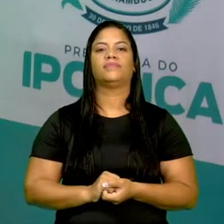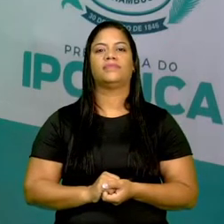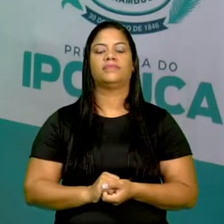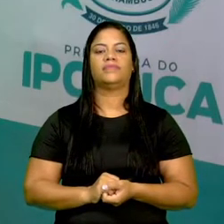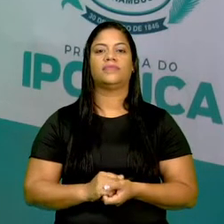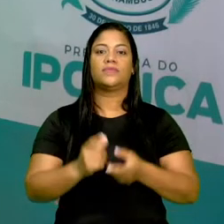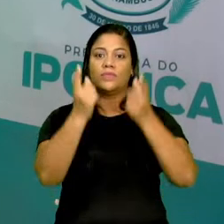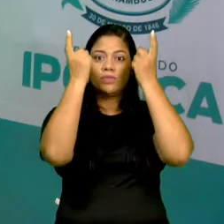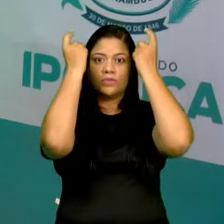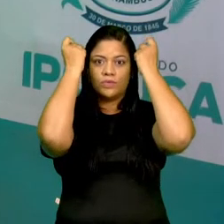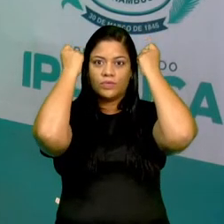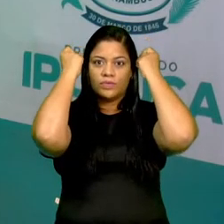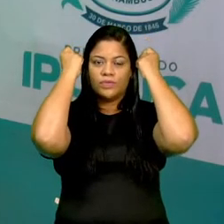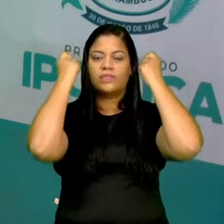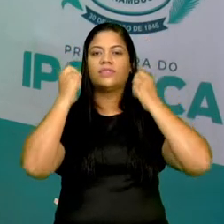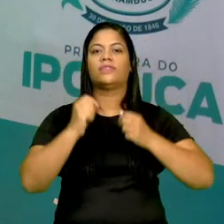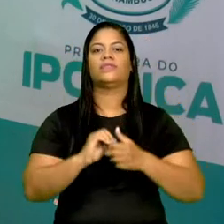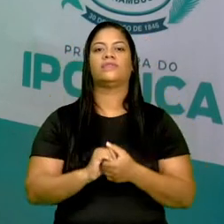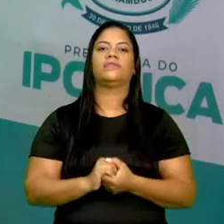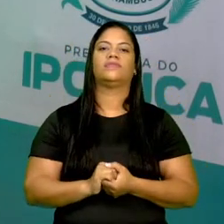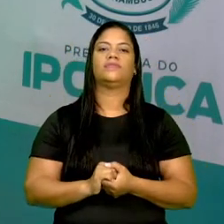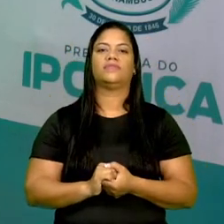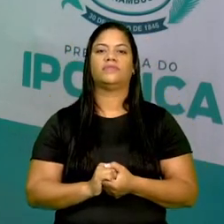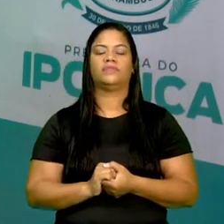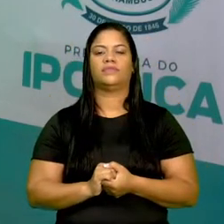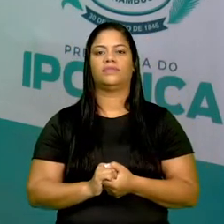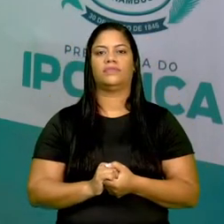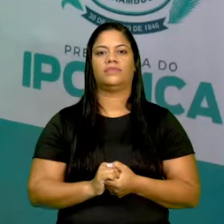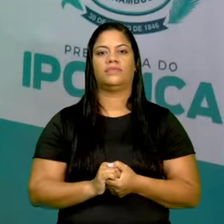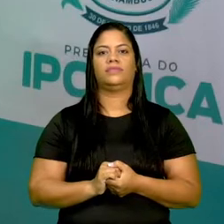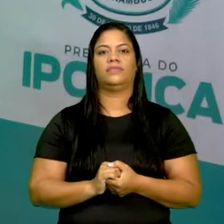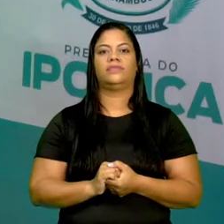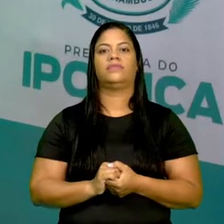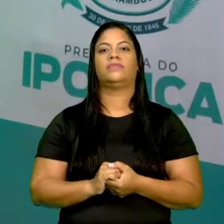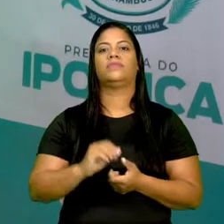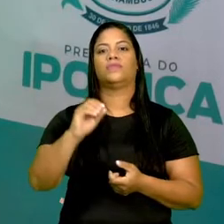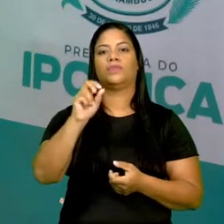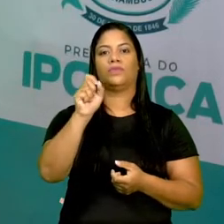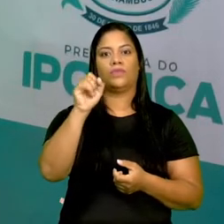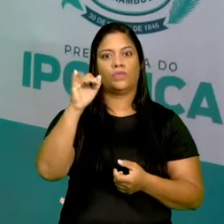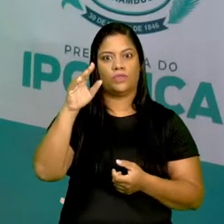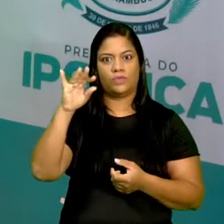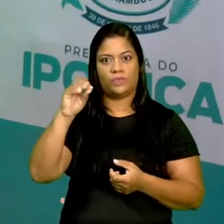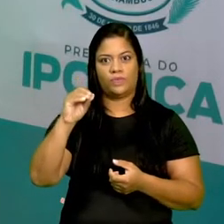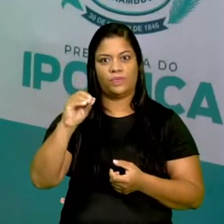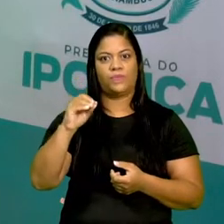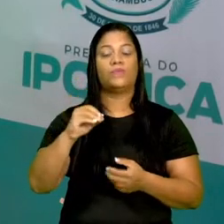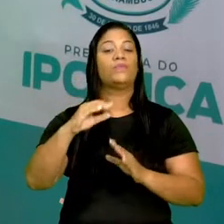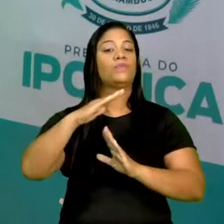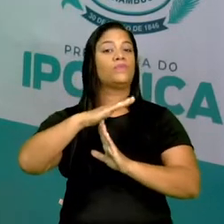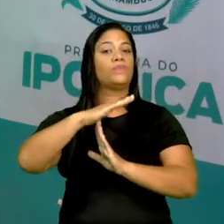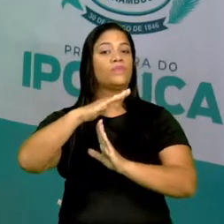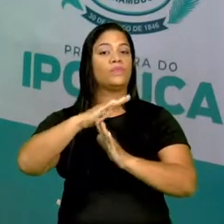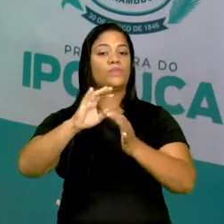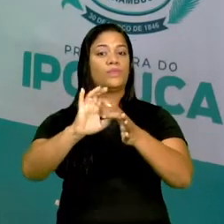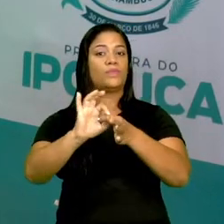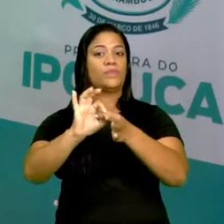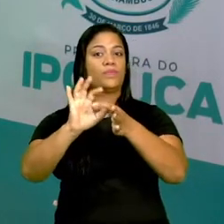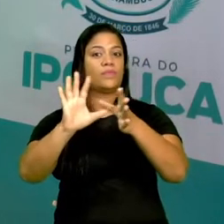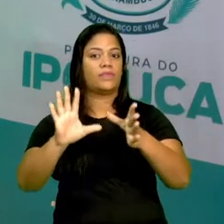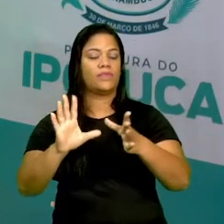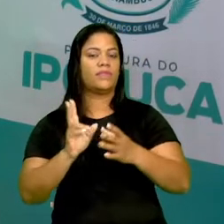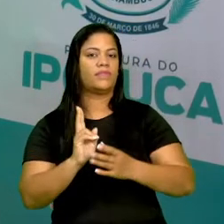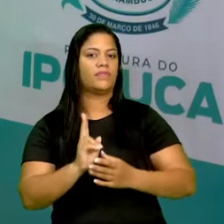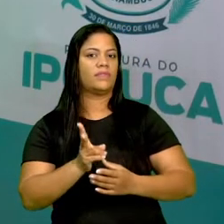grego ócio e significa lazer ou tempo livre. Então, todas as vezes